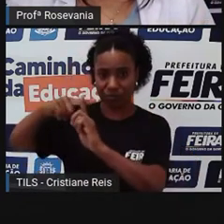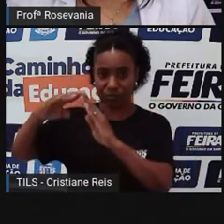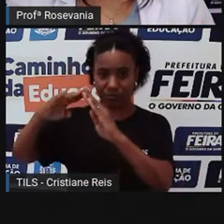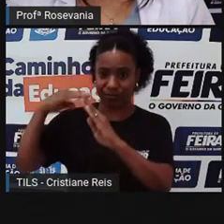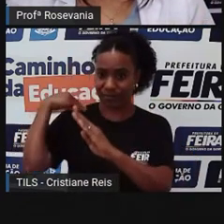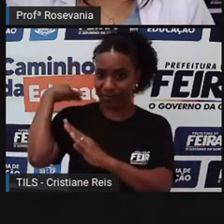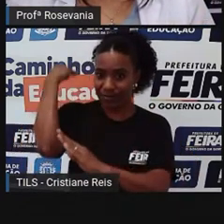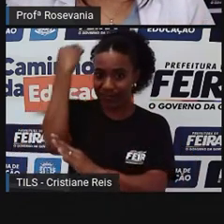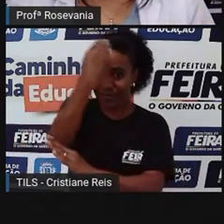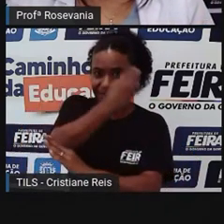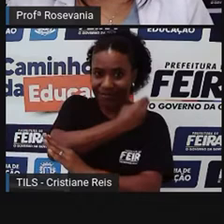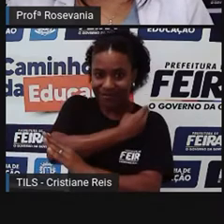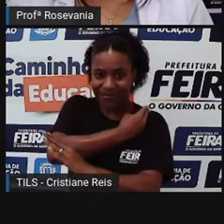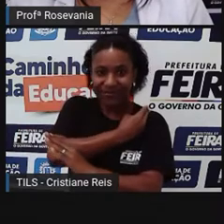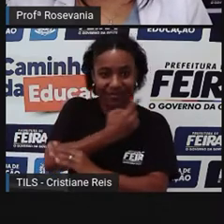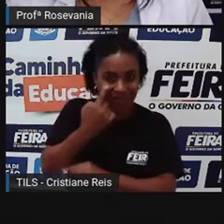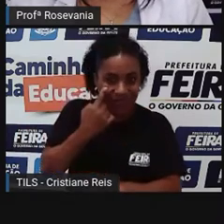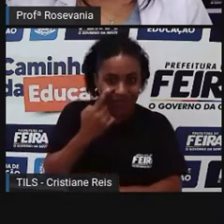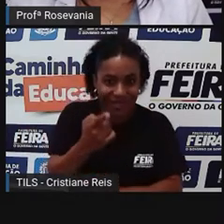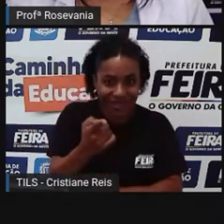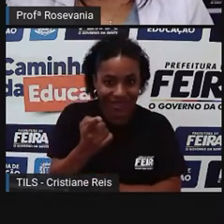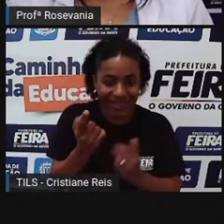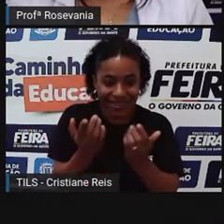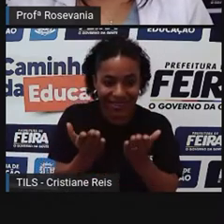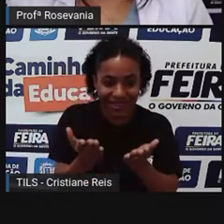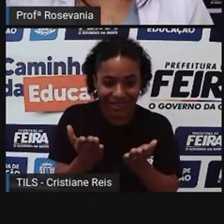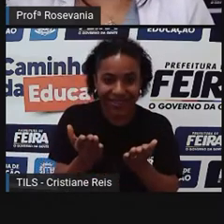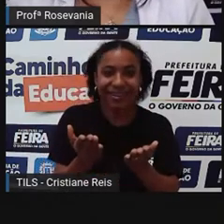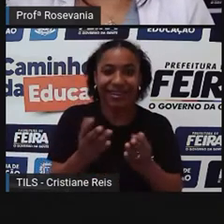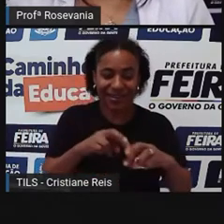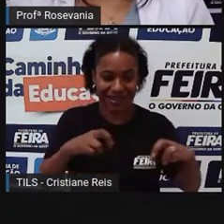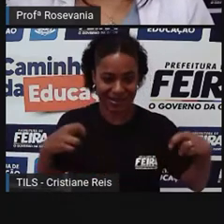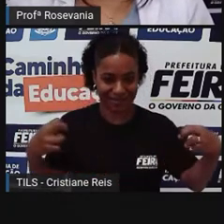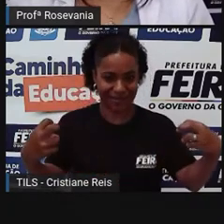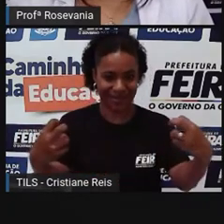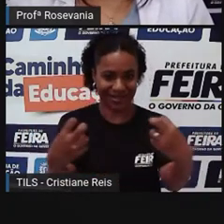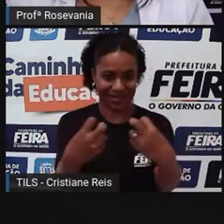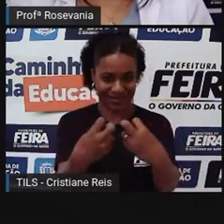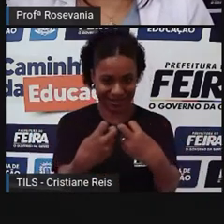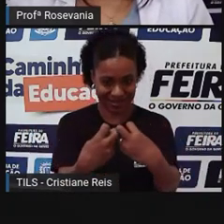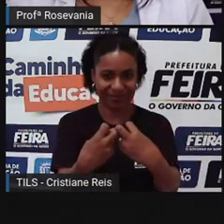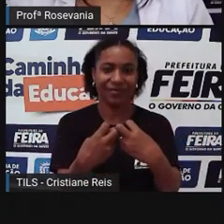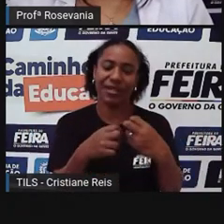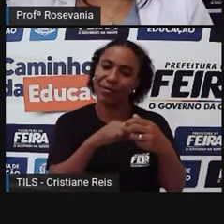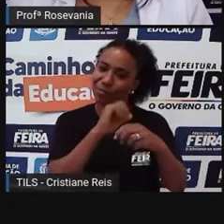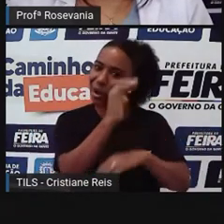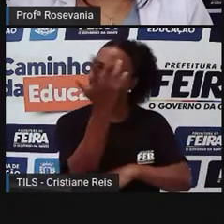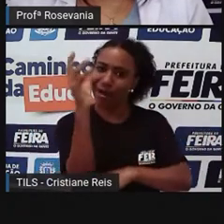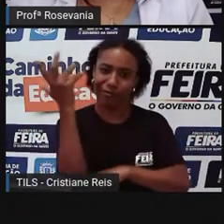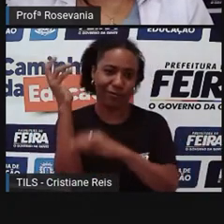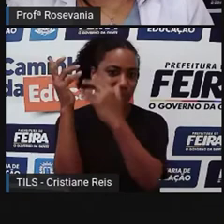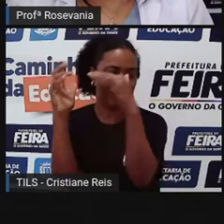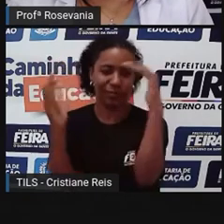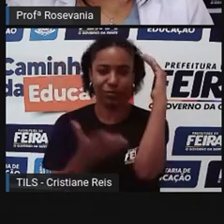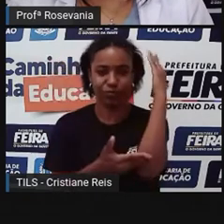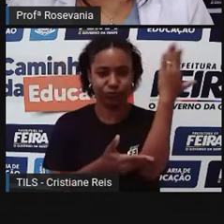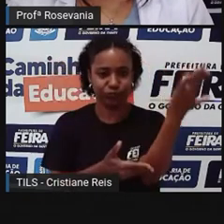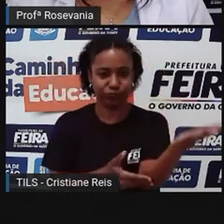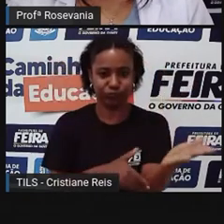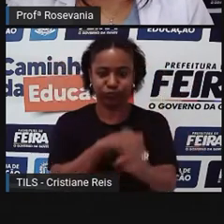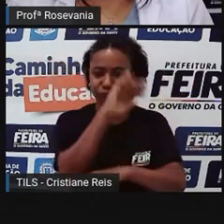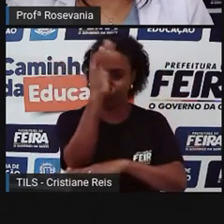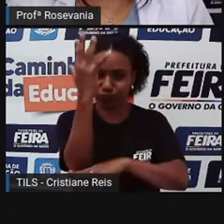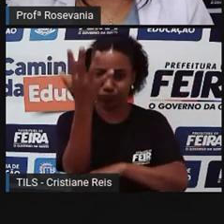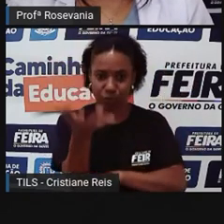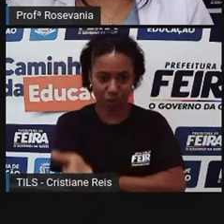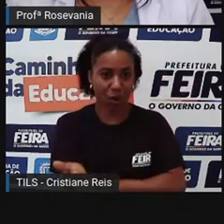praça, que ela ainda, né, essa praça existe, não tá assim, né, com essas árvores, tem árvores que